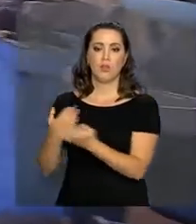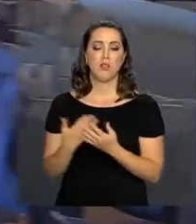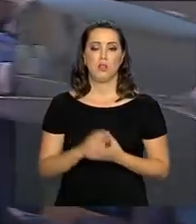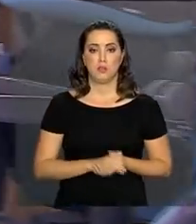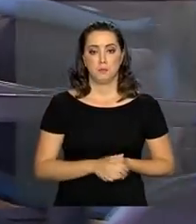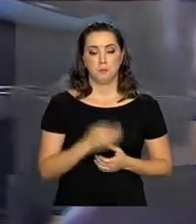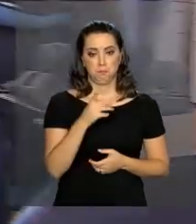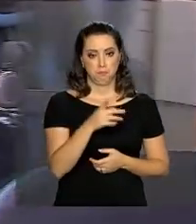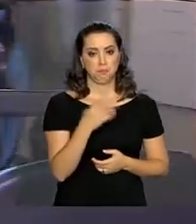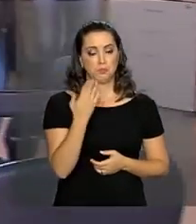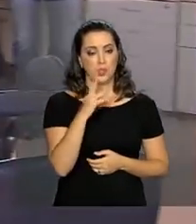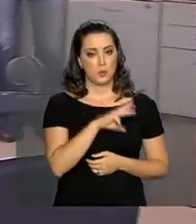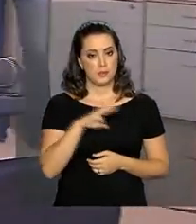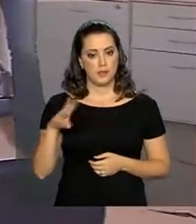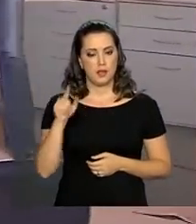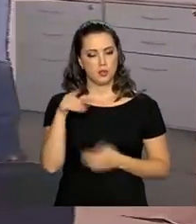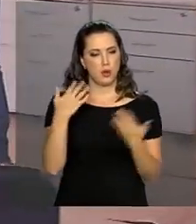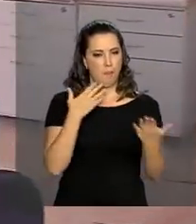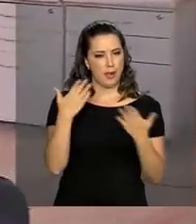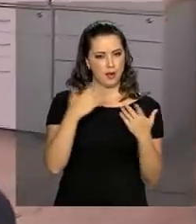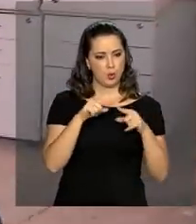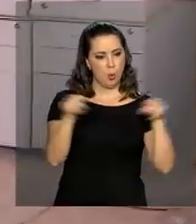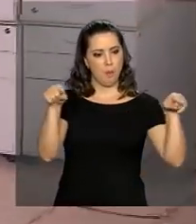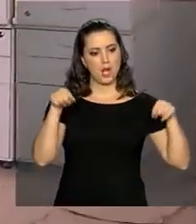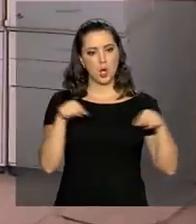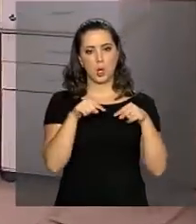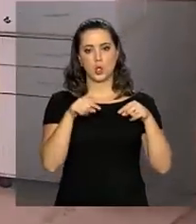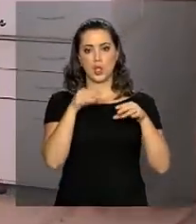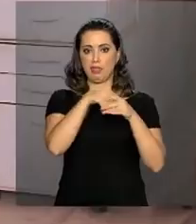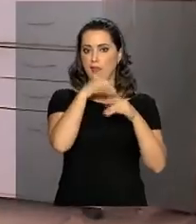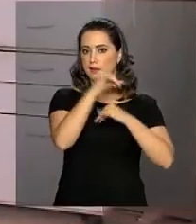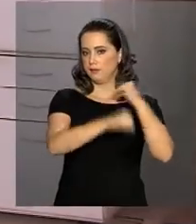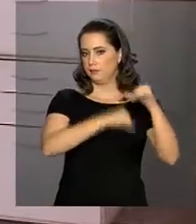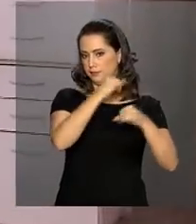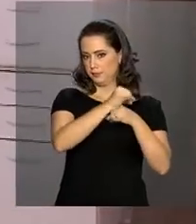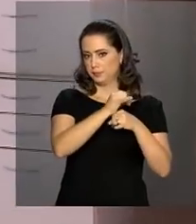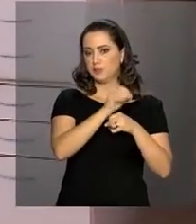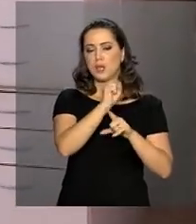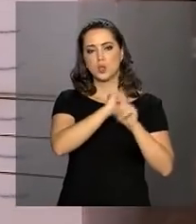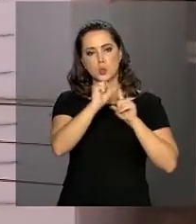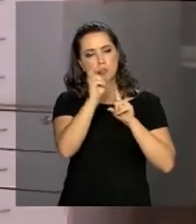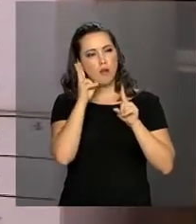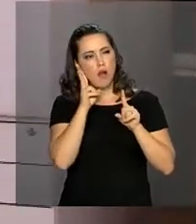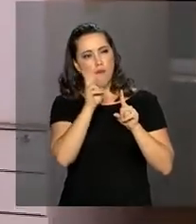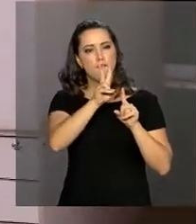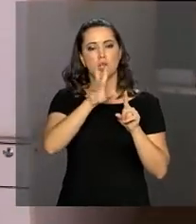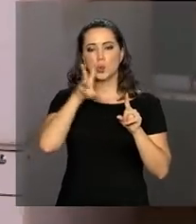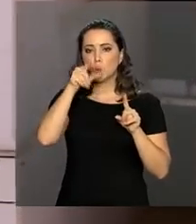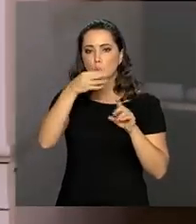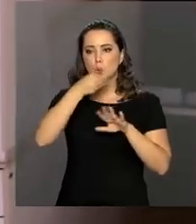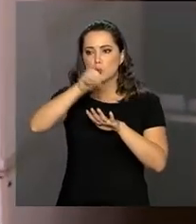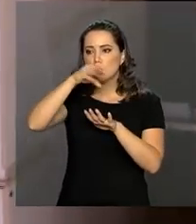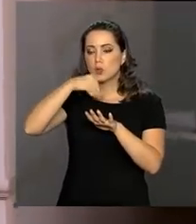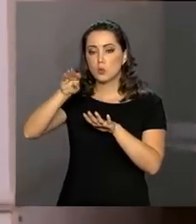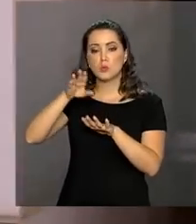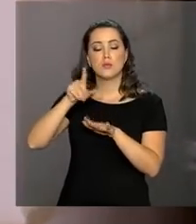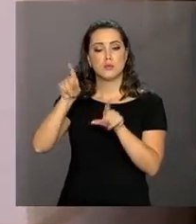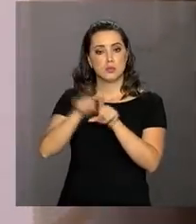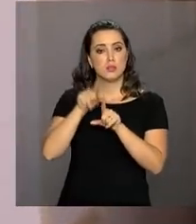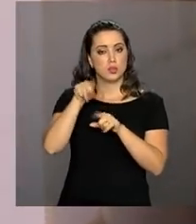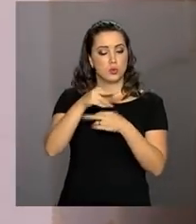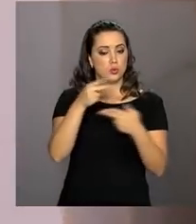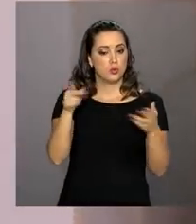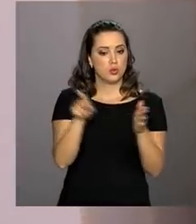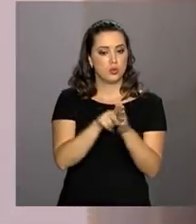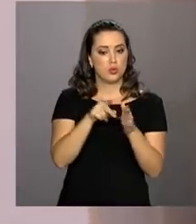.gov vai funcionar como uma loja virtual. Nele, a sociedade pode ver todos os anúncios publicados de